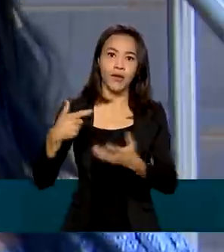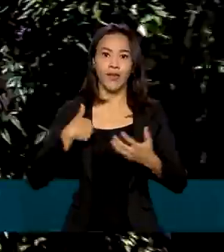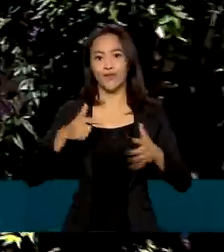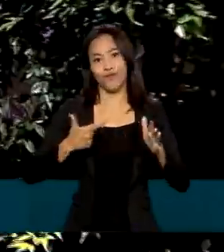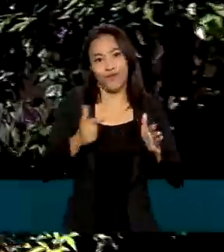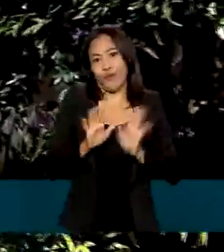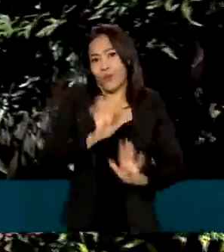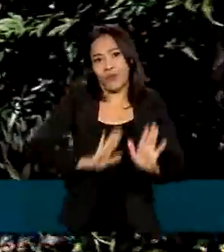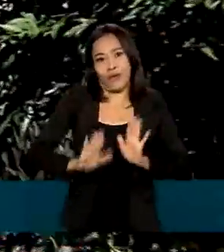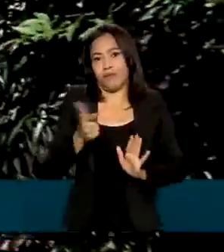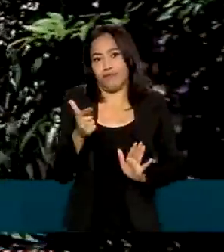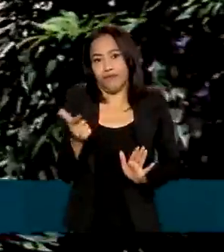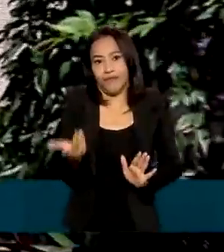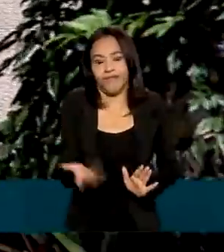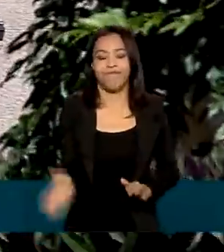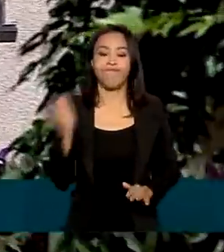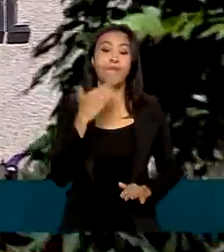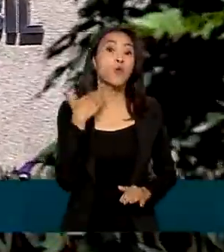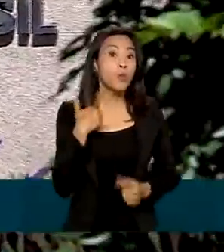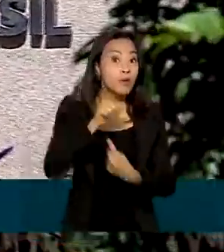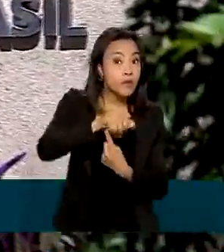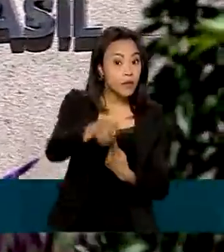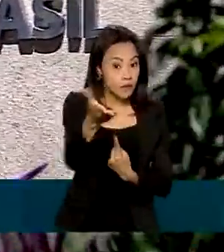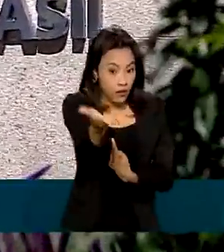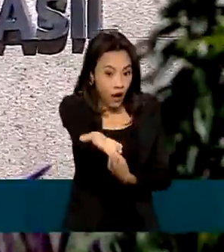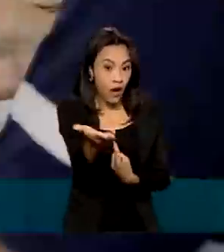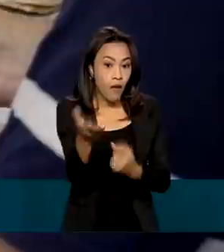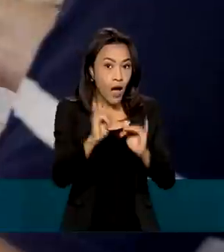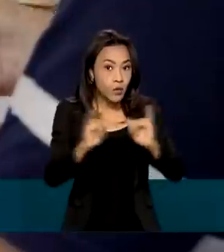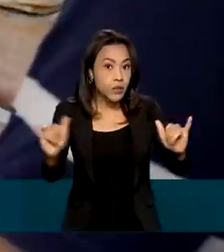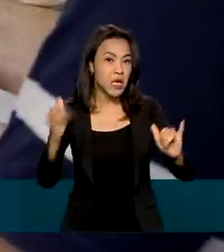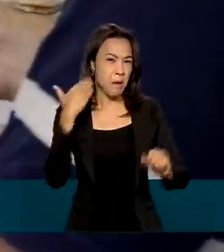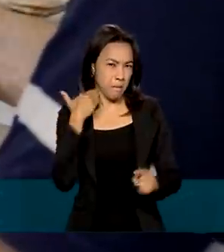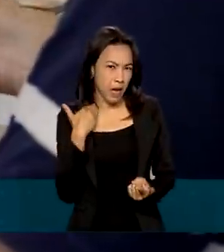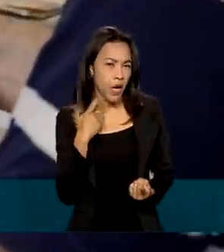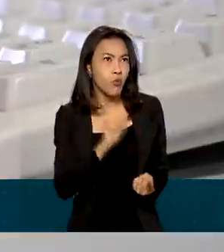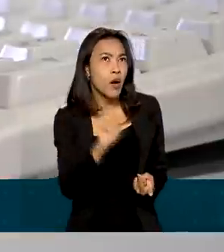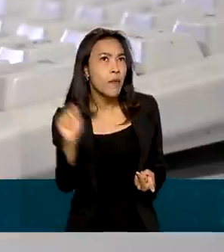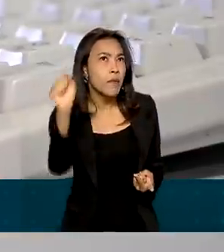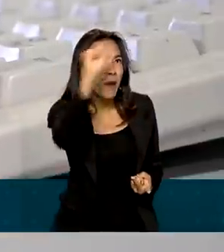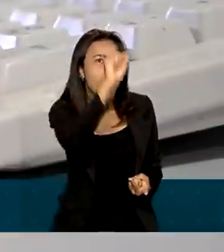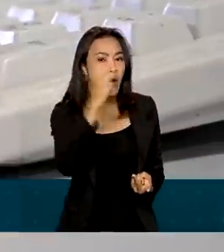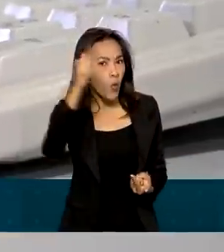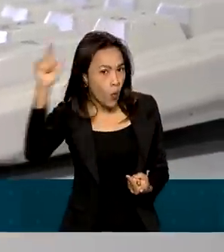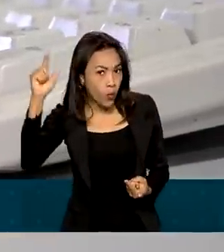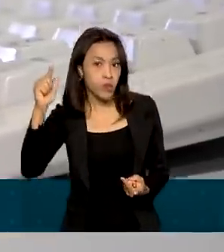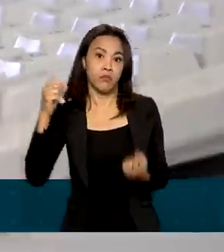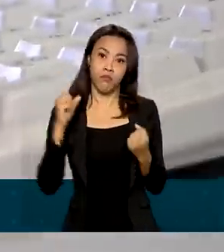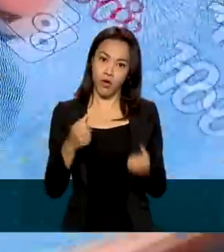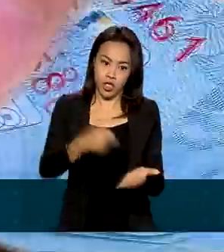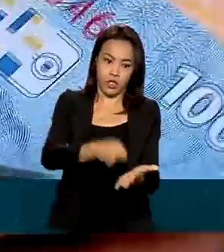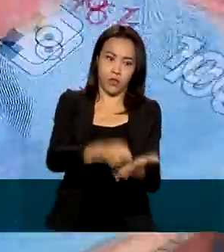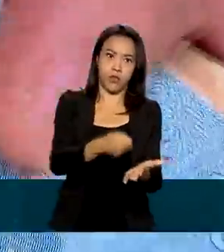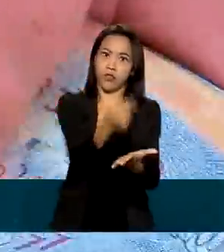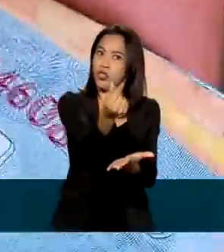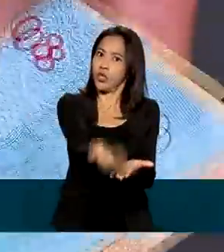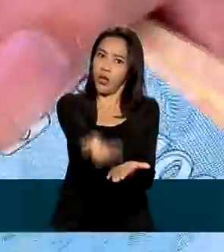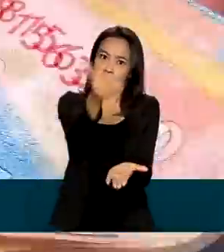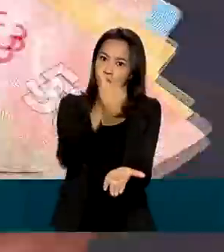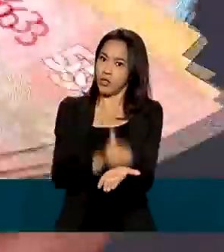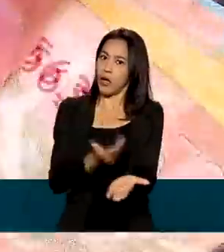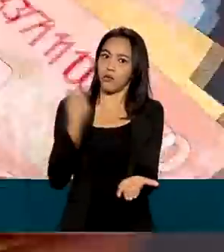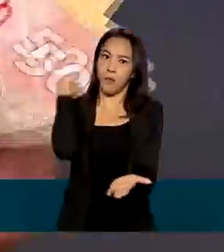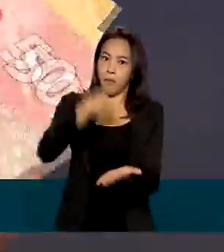O Banco Central avisa que nenhum banco ou instituição financeira pode exigir pagamento